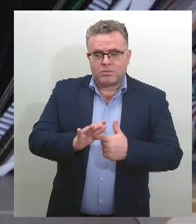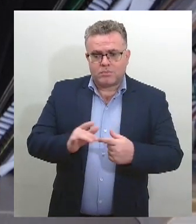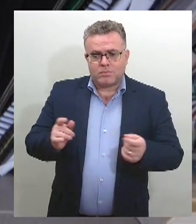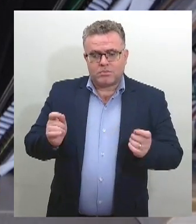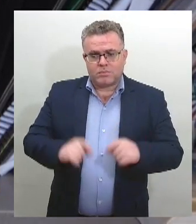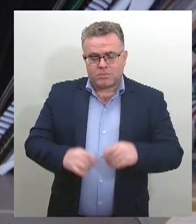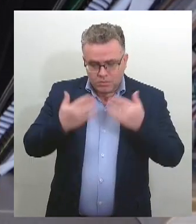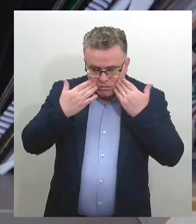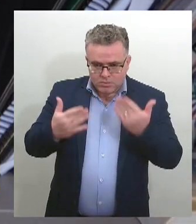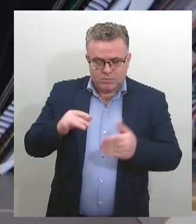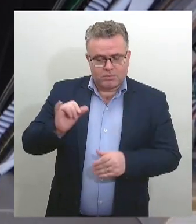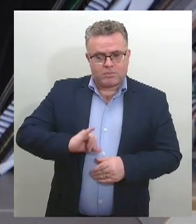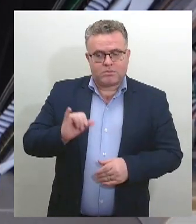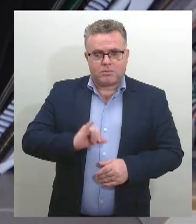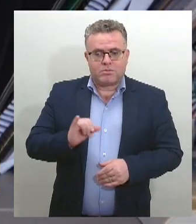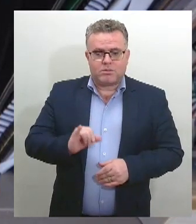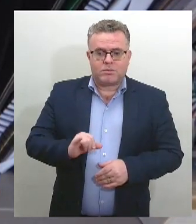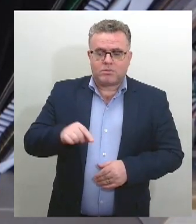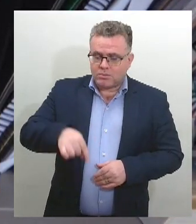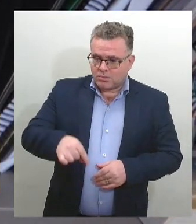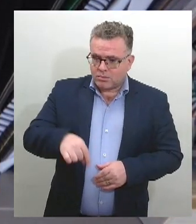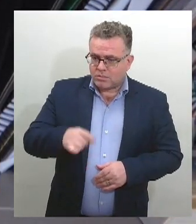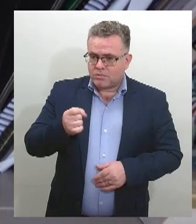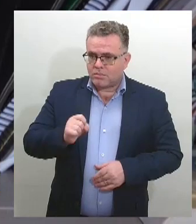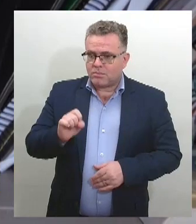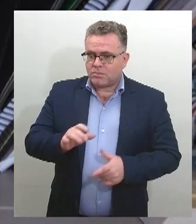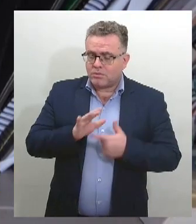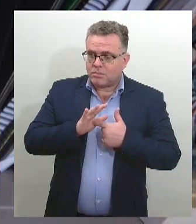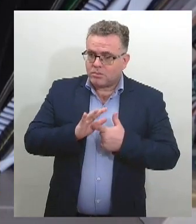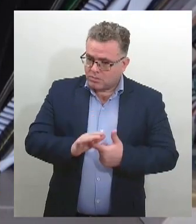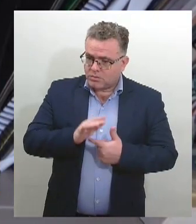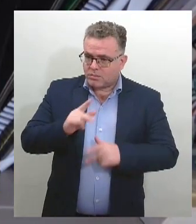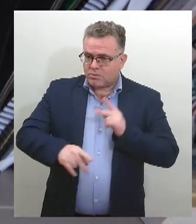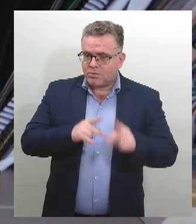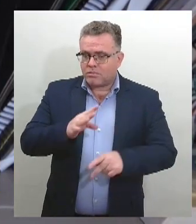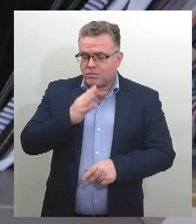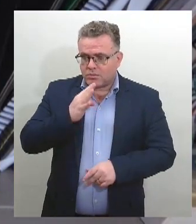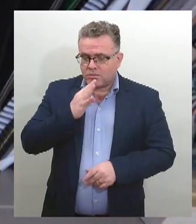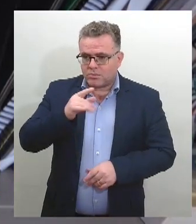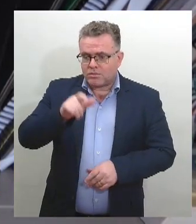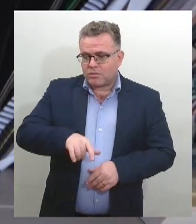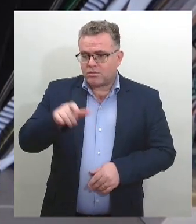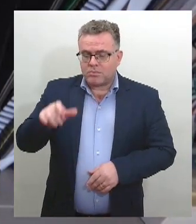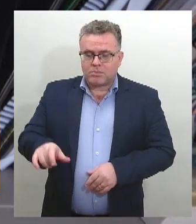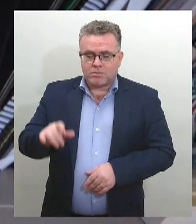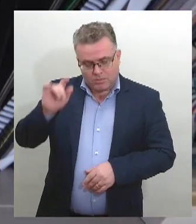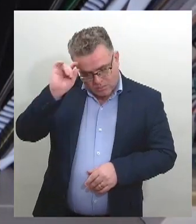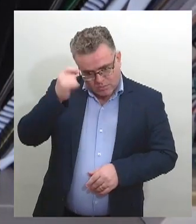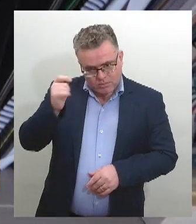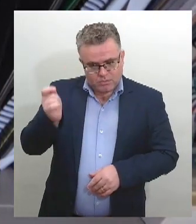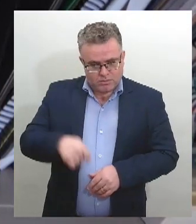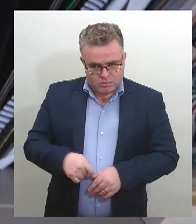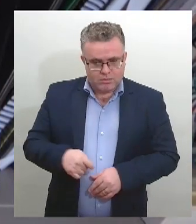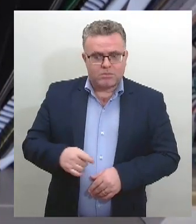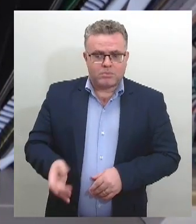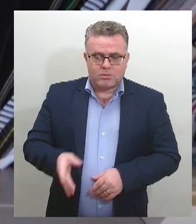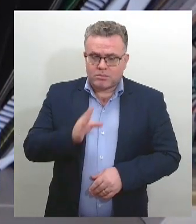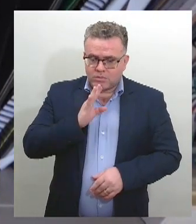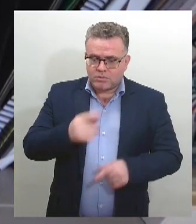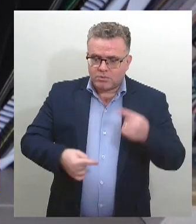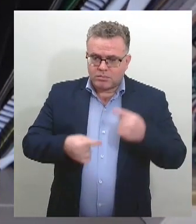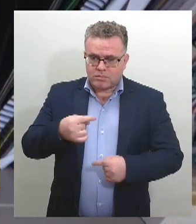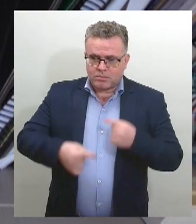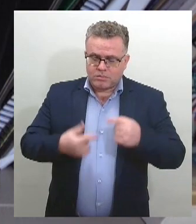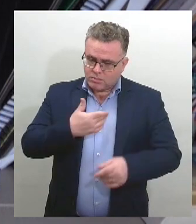que o Estado reconheça a dimensão da população negra e consiga elaborar e implementar políticas públicas que visem